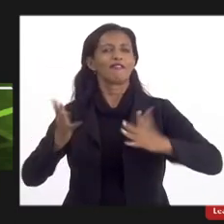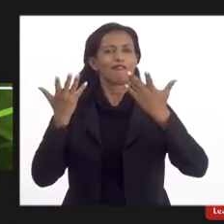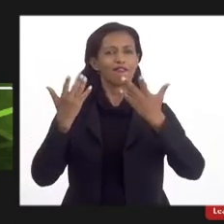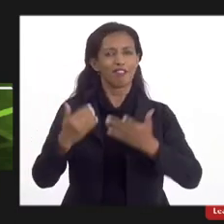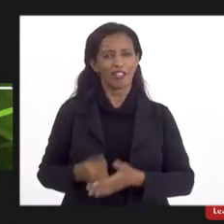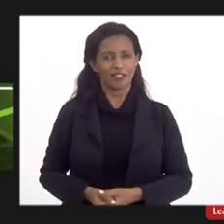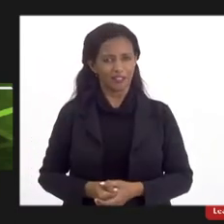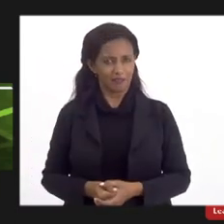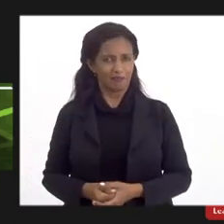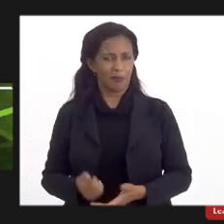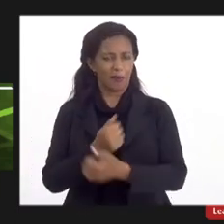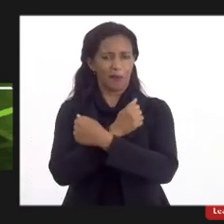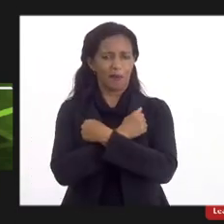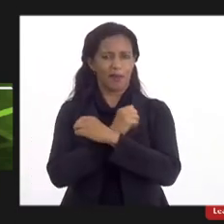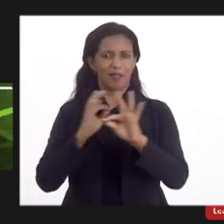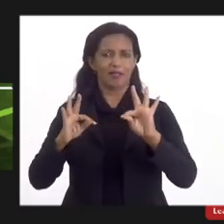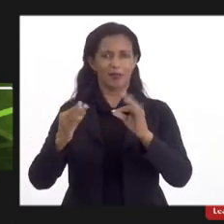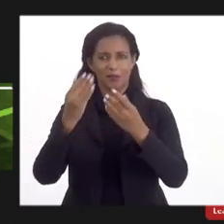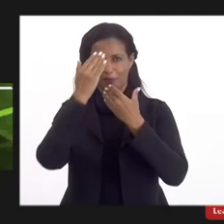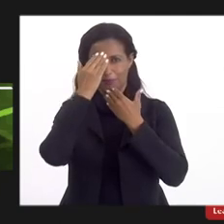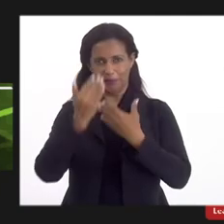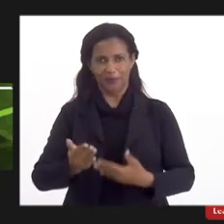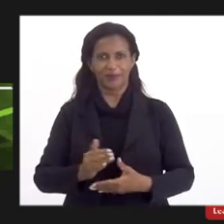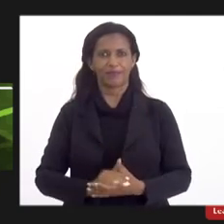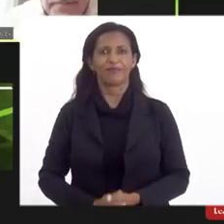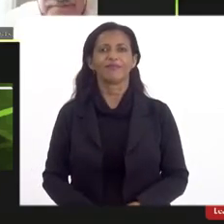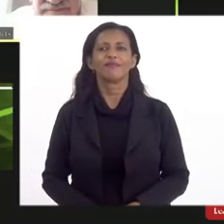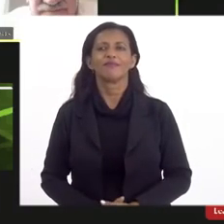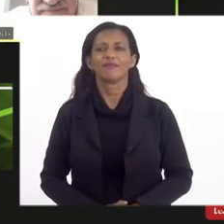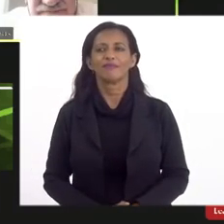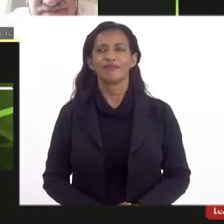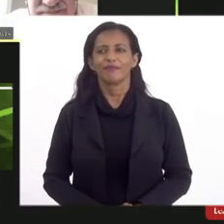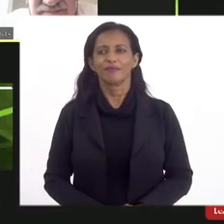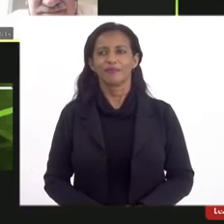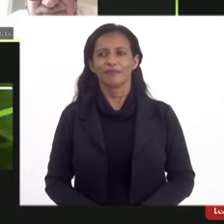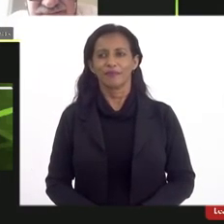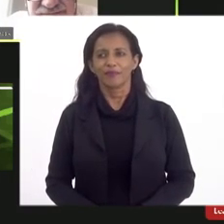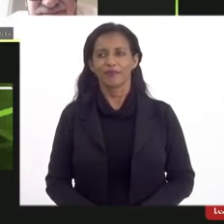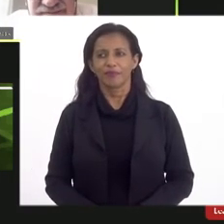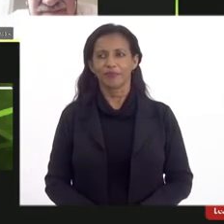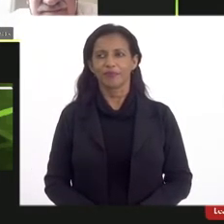poderia de jeito nenhum um abraço a todos e obrigado obrigado